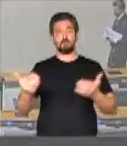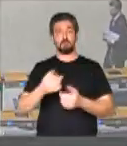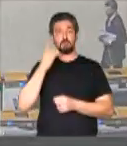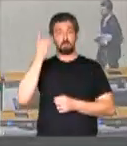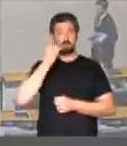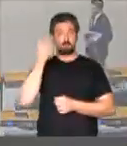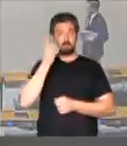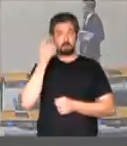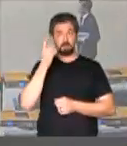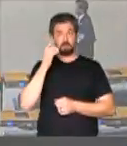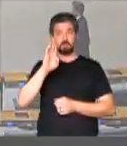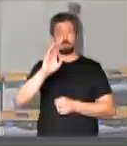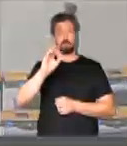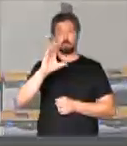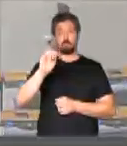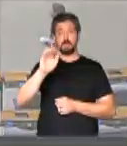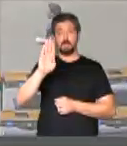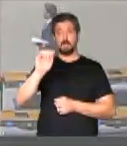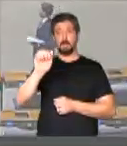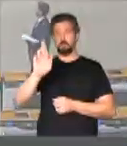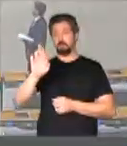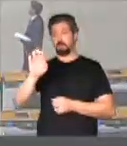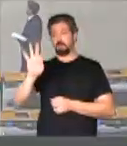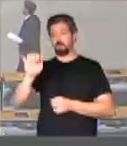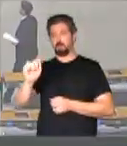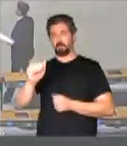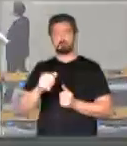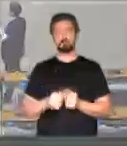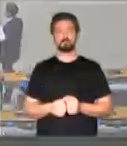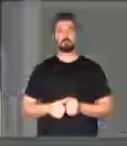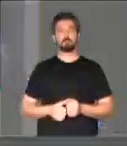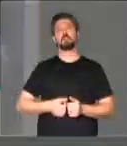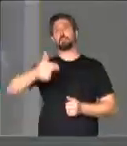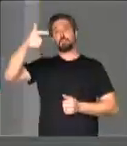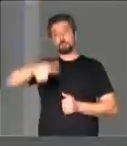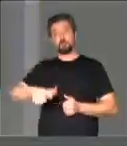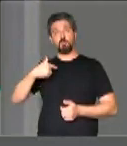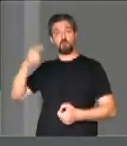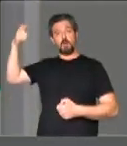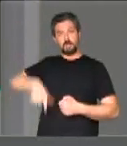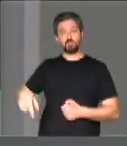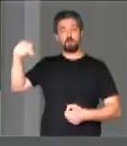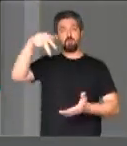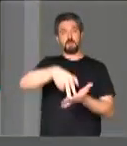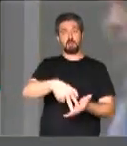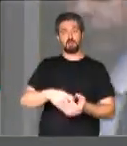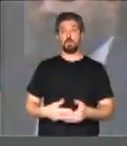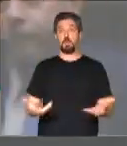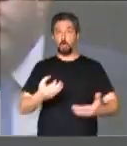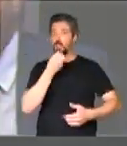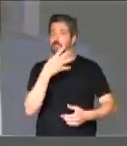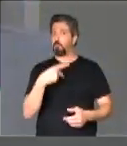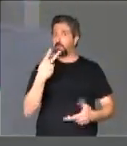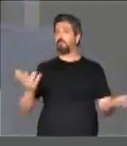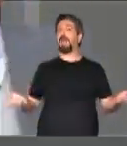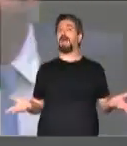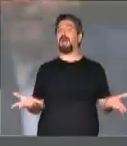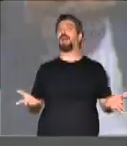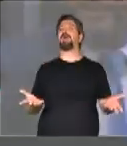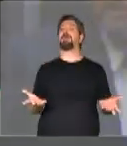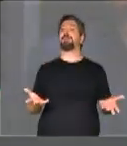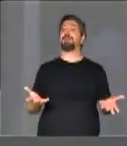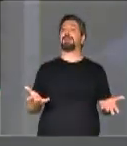O nobre deputado, boca aberta. Mais uma vez, voltei. Hoje tá bom pra falar, hein?